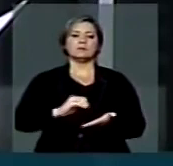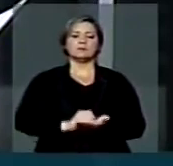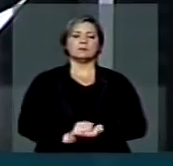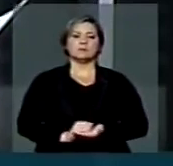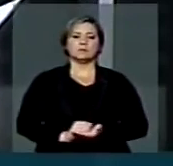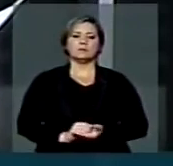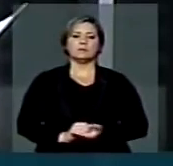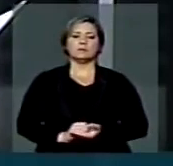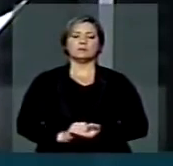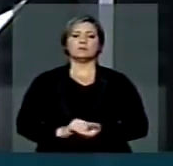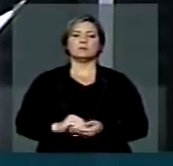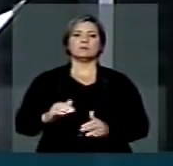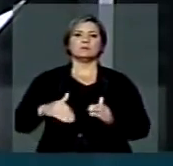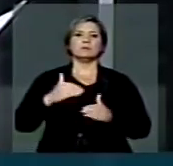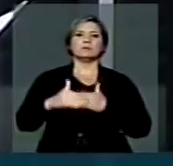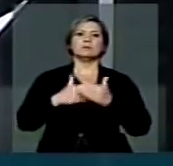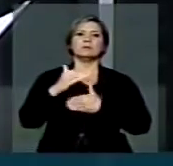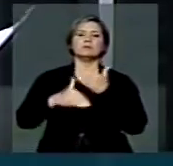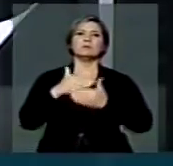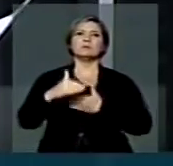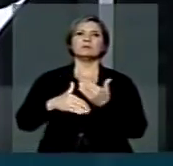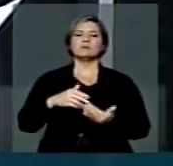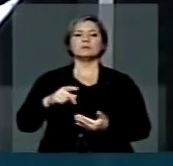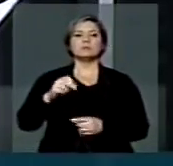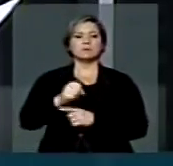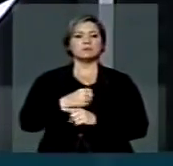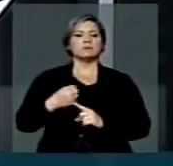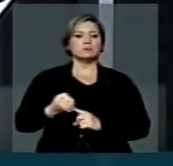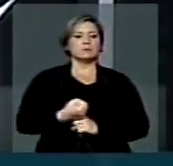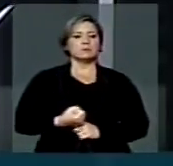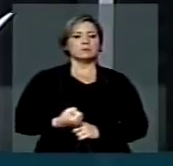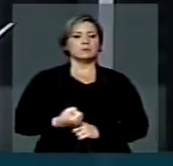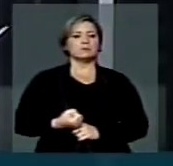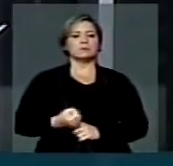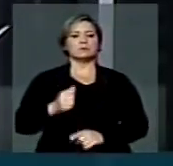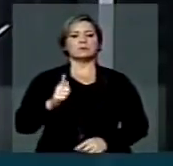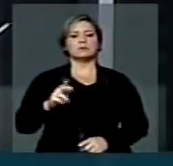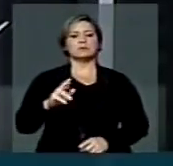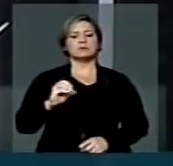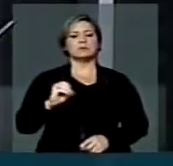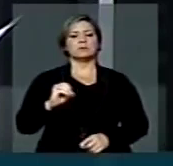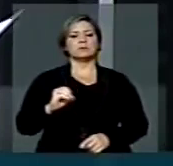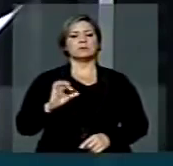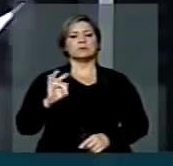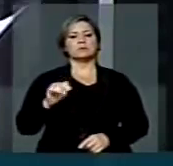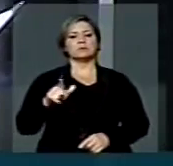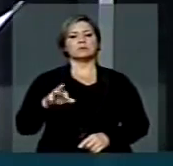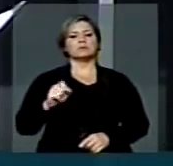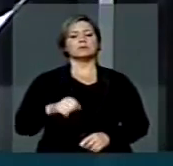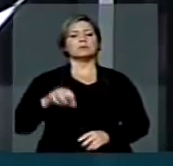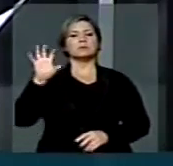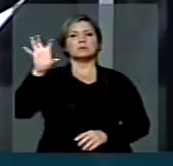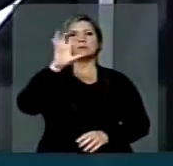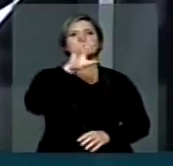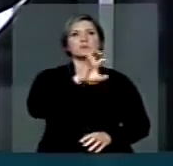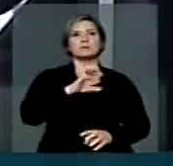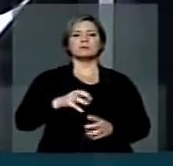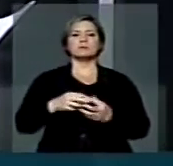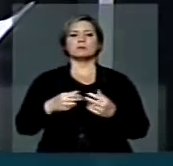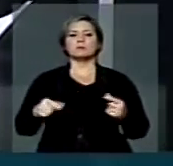dos Movimentos Sociais, o Instituto de Desenvolvimento Água Florestal, que faz o mapeamento das terras,